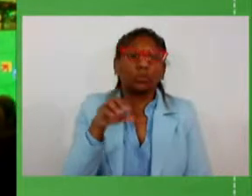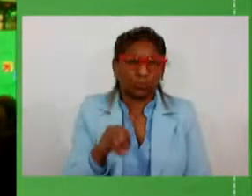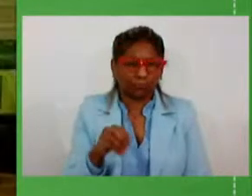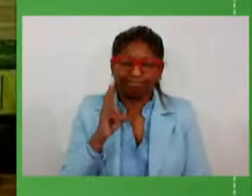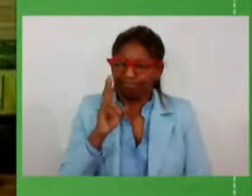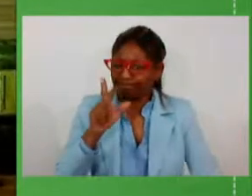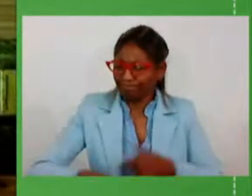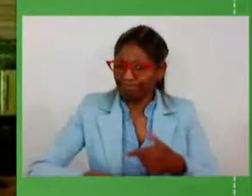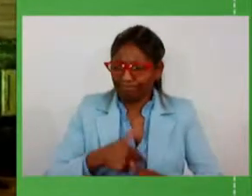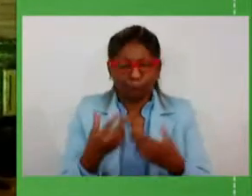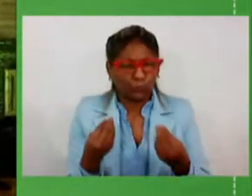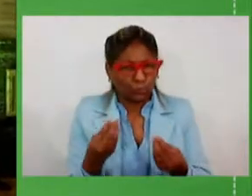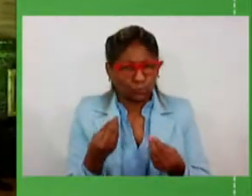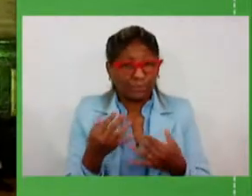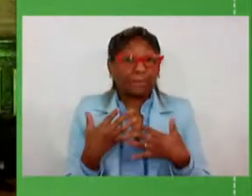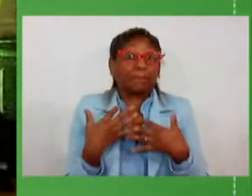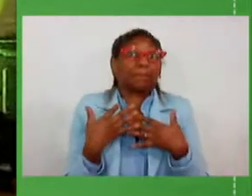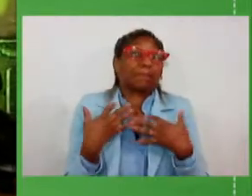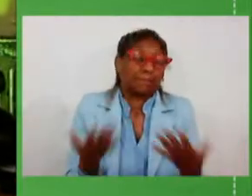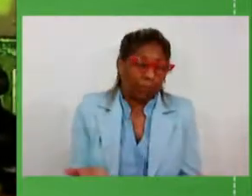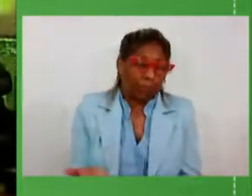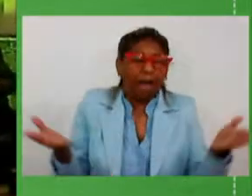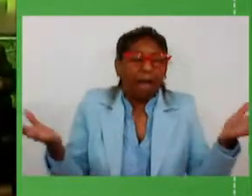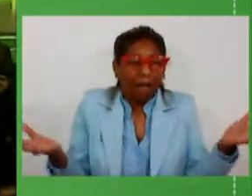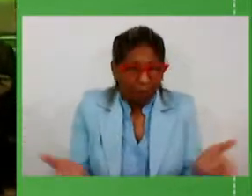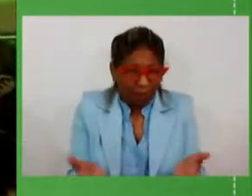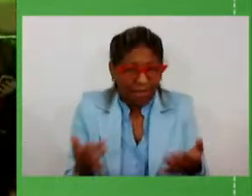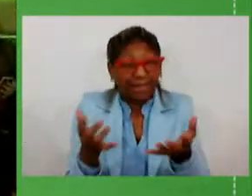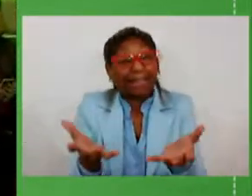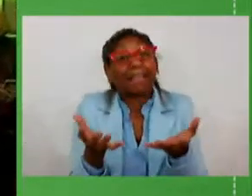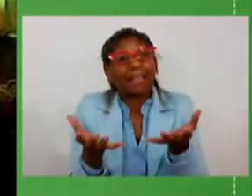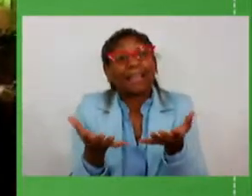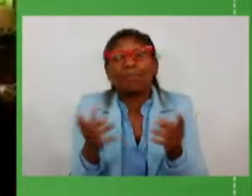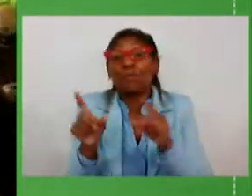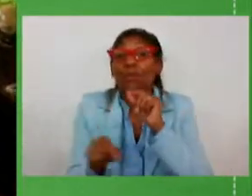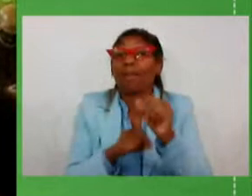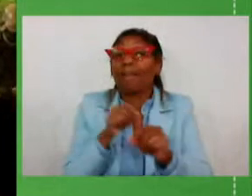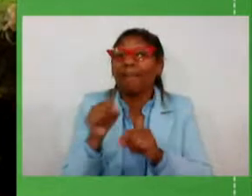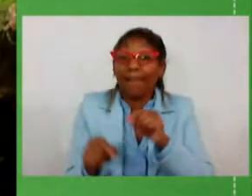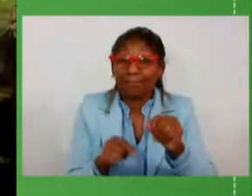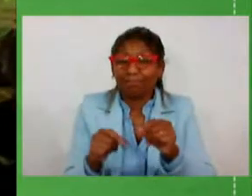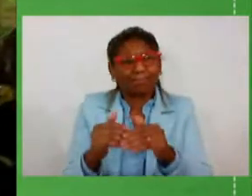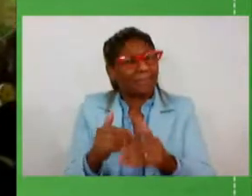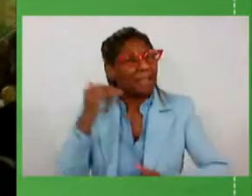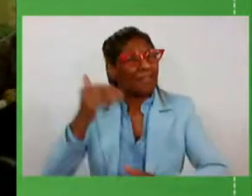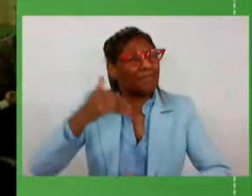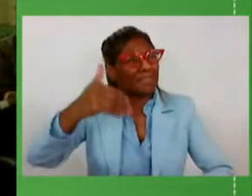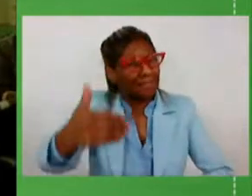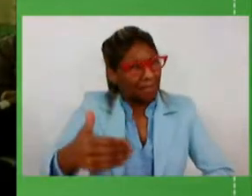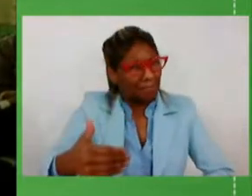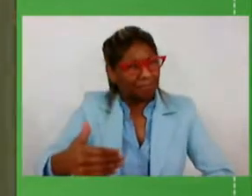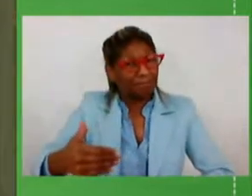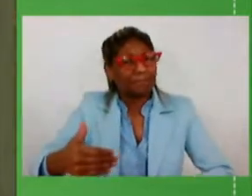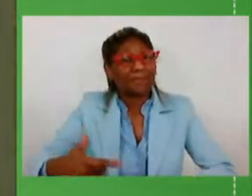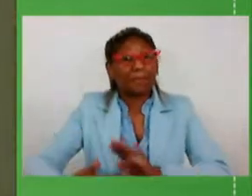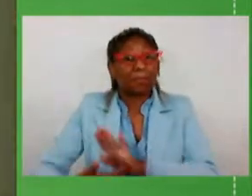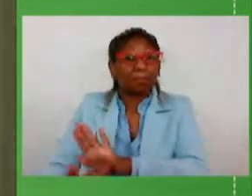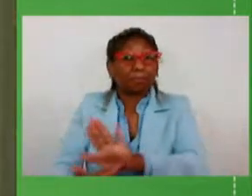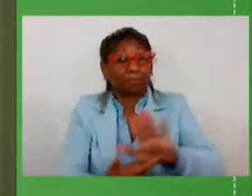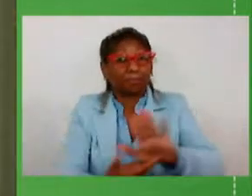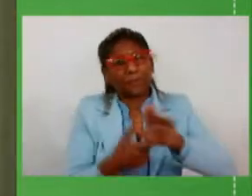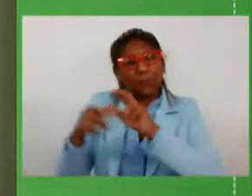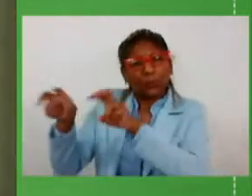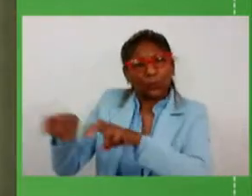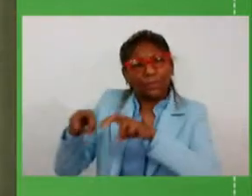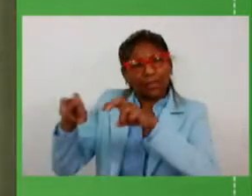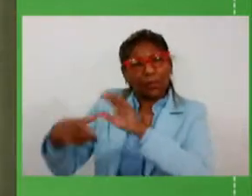assim a partir de agora queremos e vamos poder avançar ainda mais para levar as comunidades do interior estradas